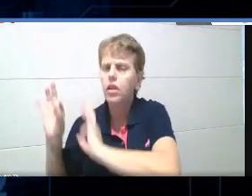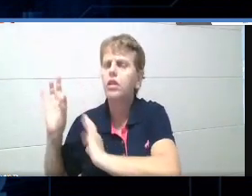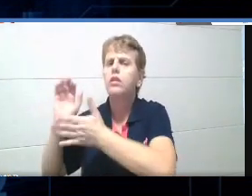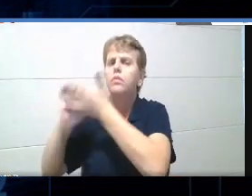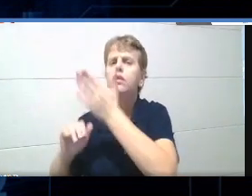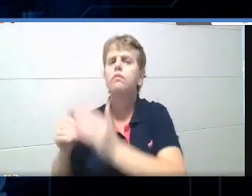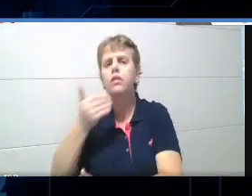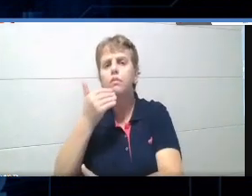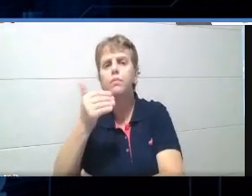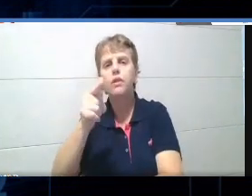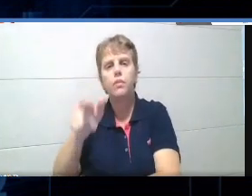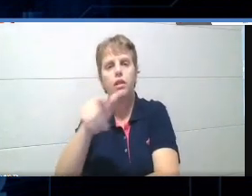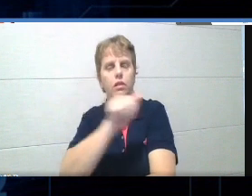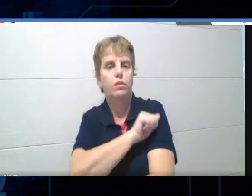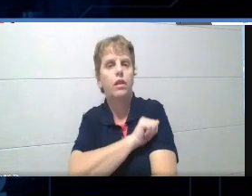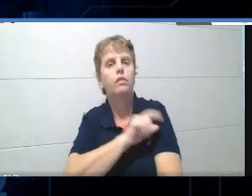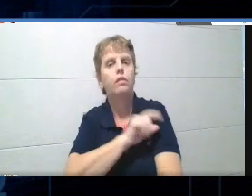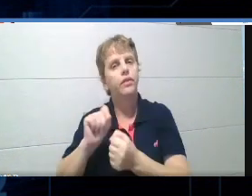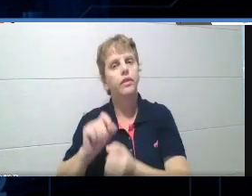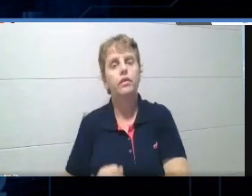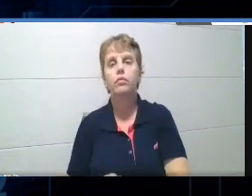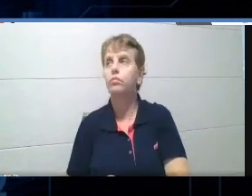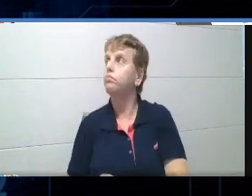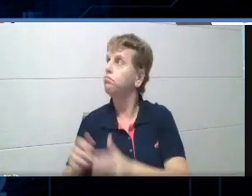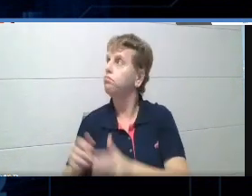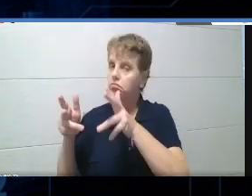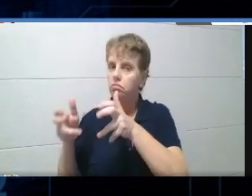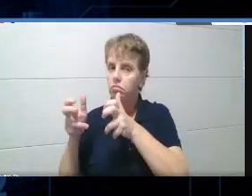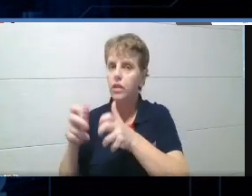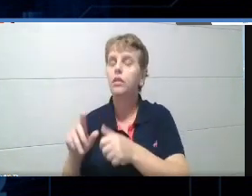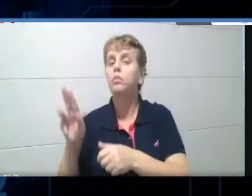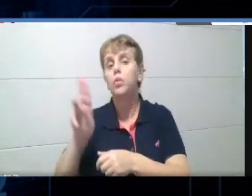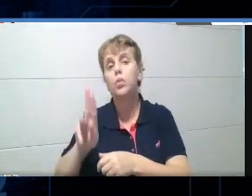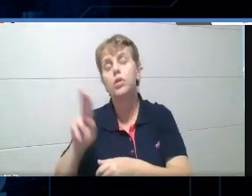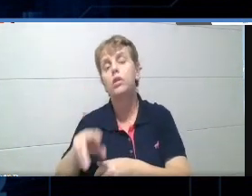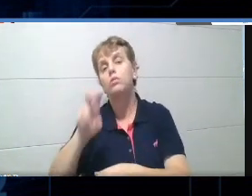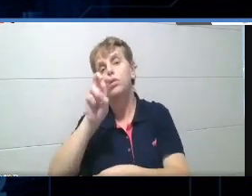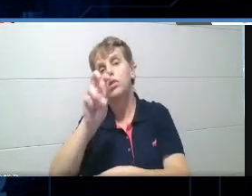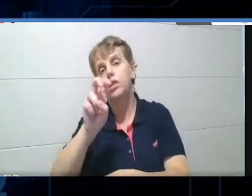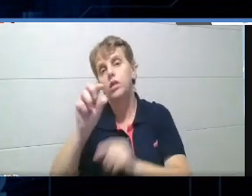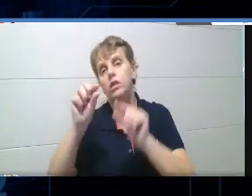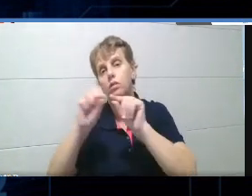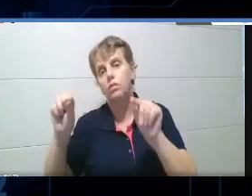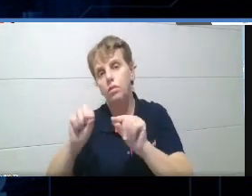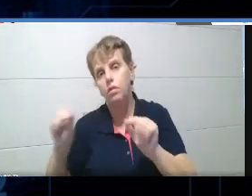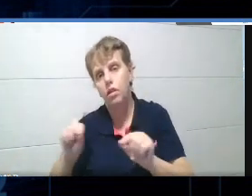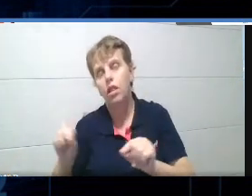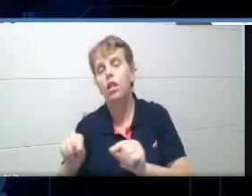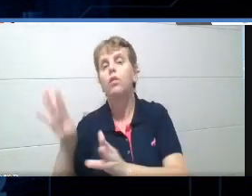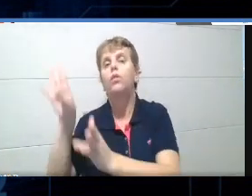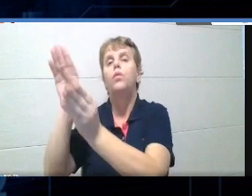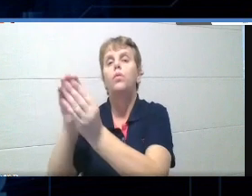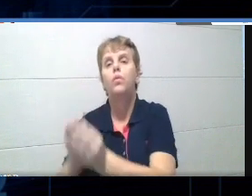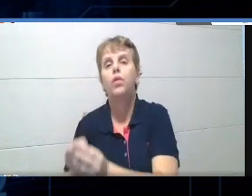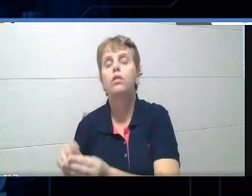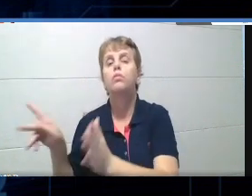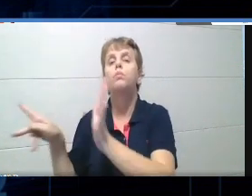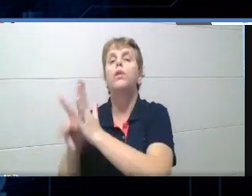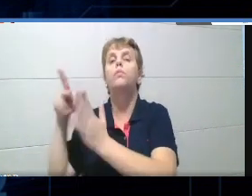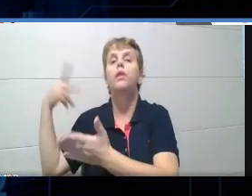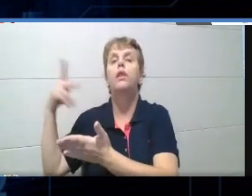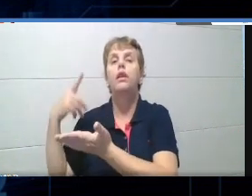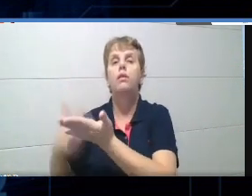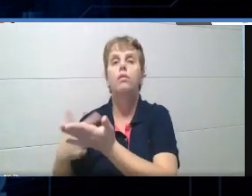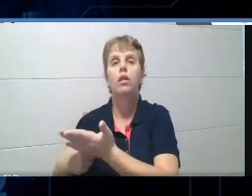fazerem, percebam, ó, faça, utilizando 5 linhas, um resumo do livro citado no podcast, eles vão ter que